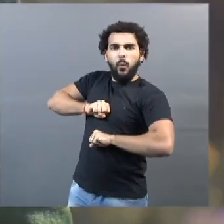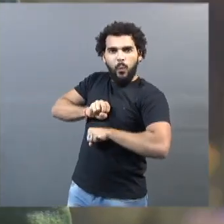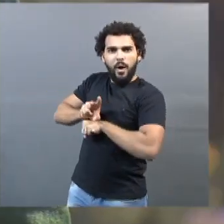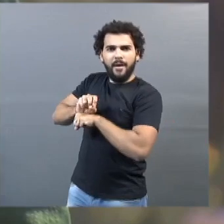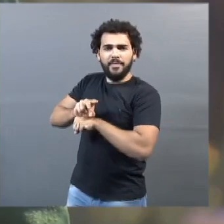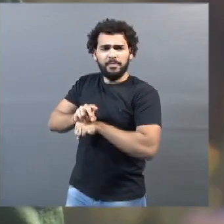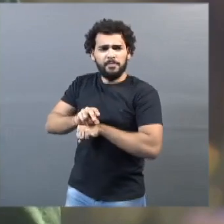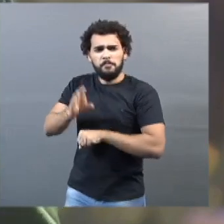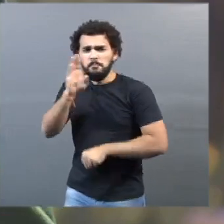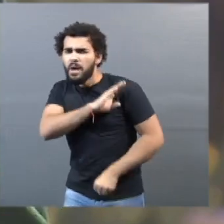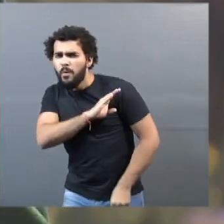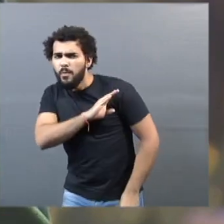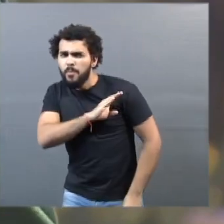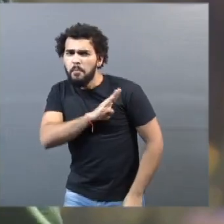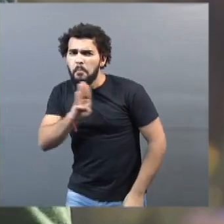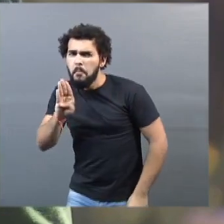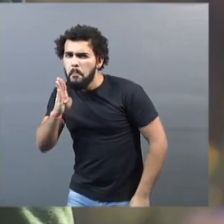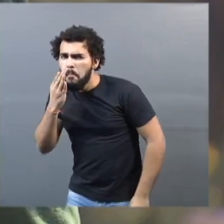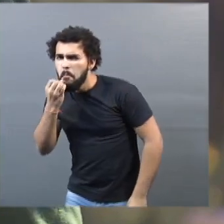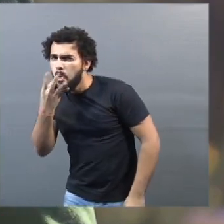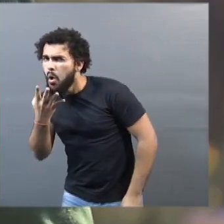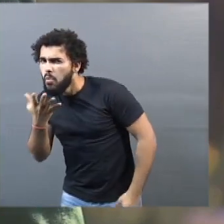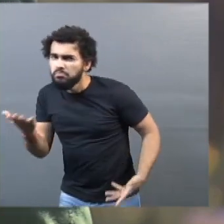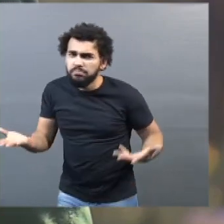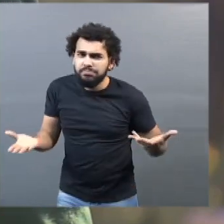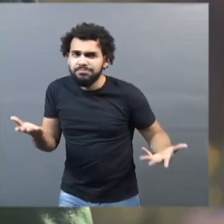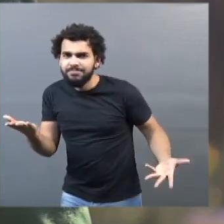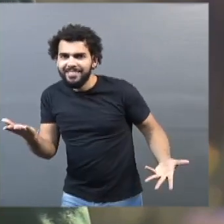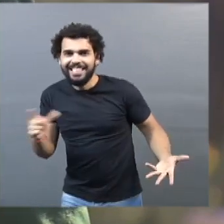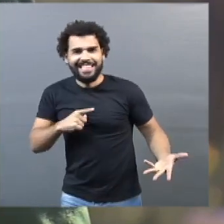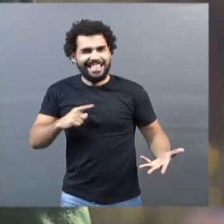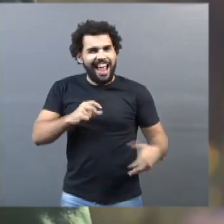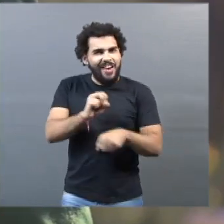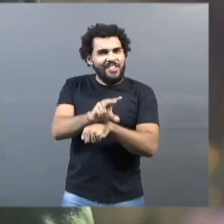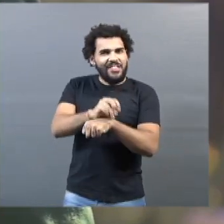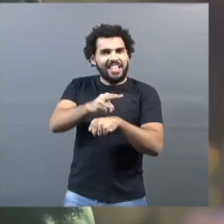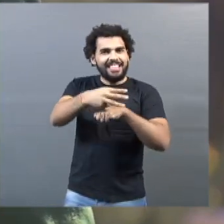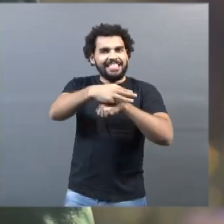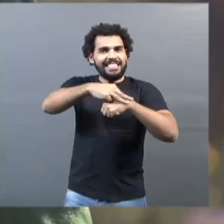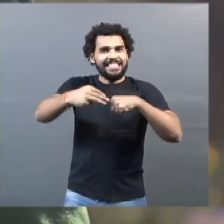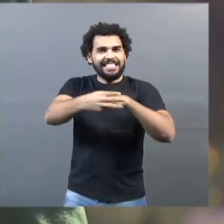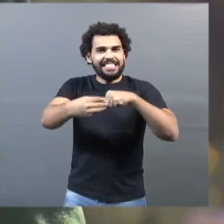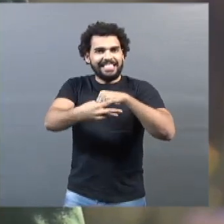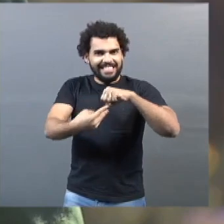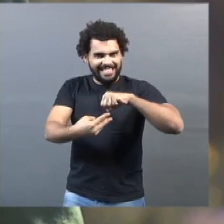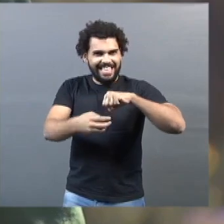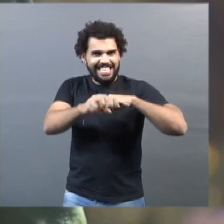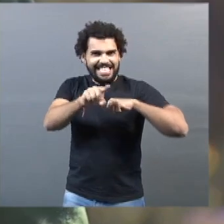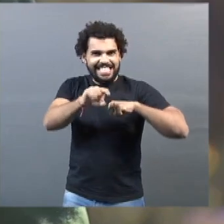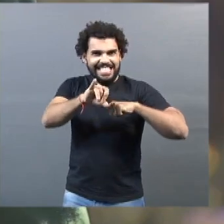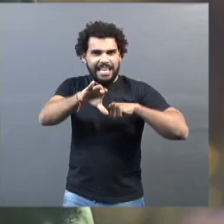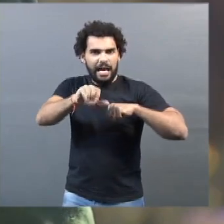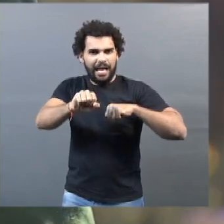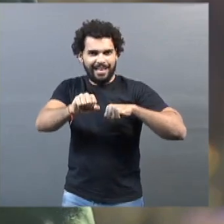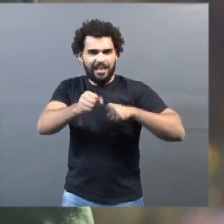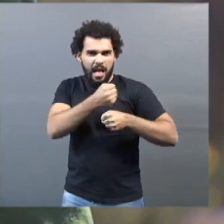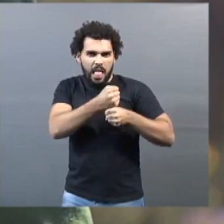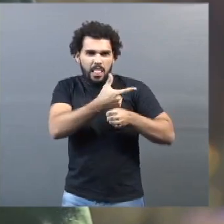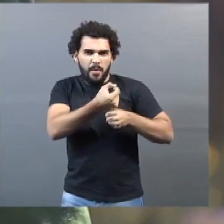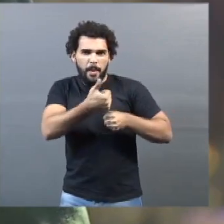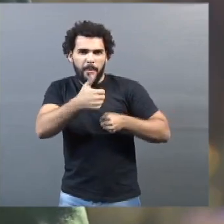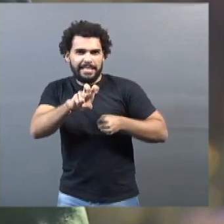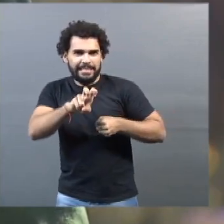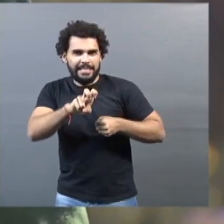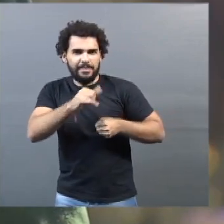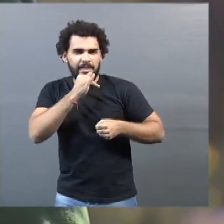mocinhos? Os dois. O vírus da zika, que ficou bastante conhecido em 2015, é um bom exemplo. Muitas gestantes